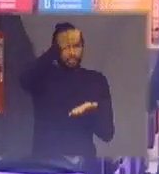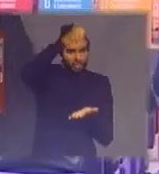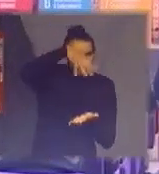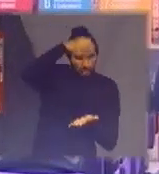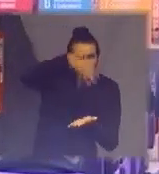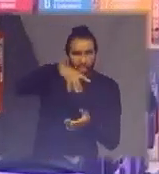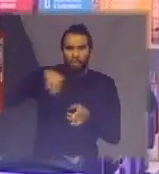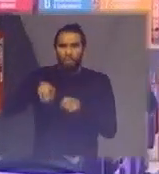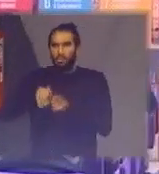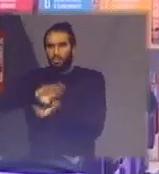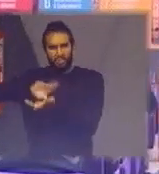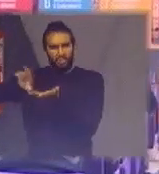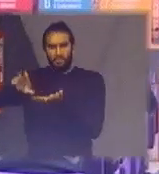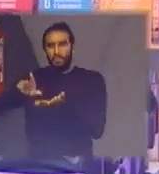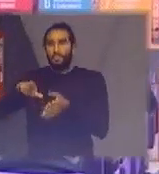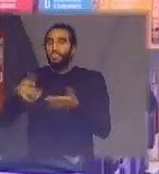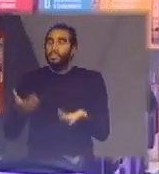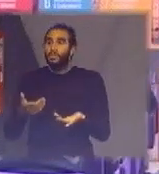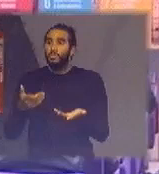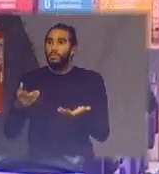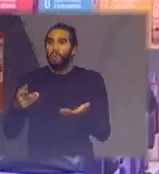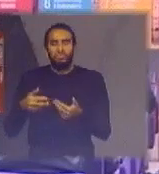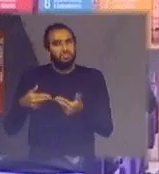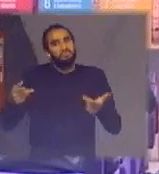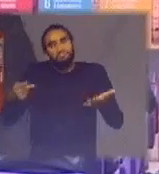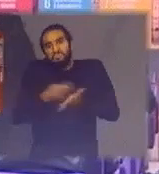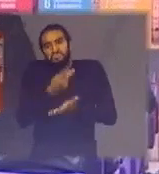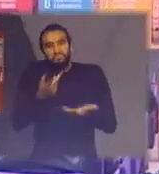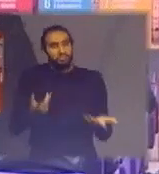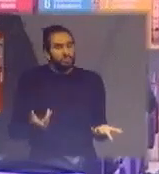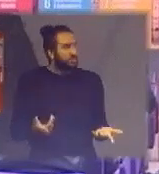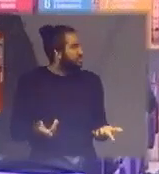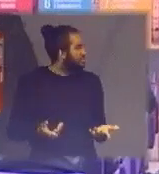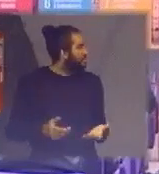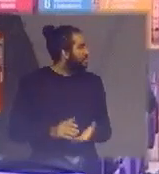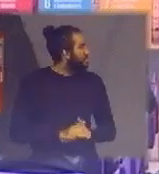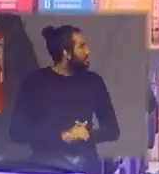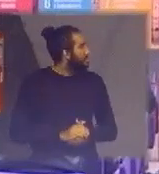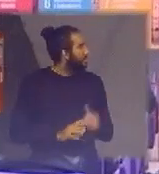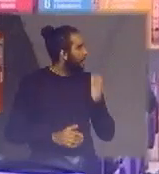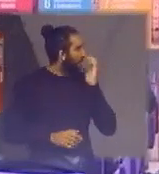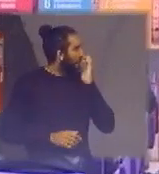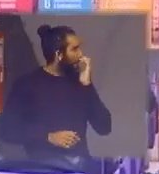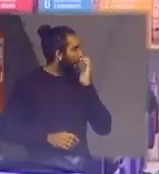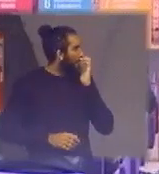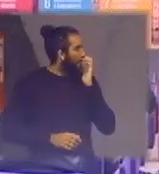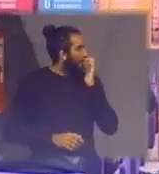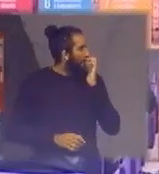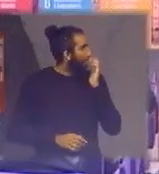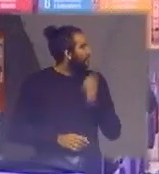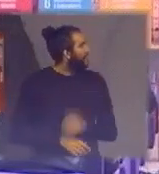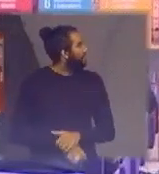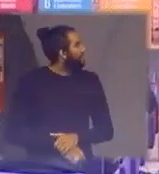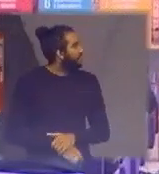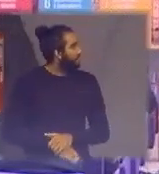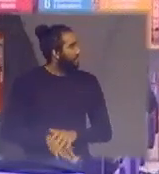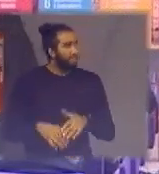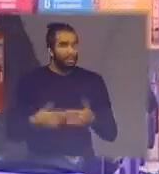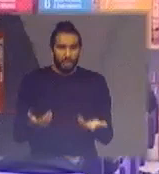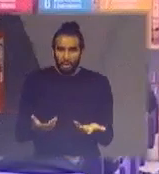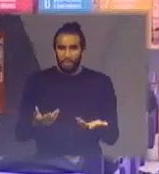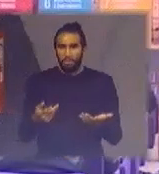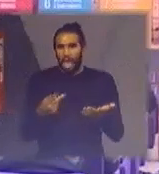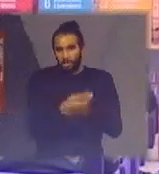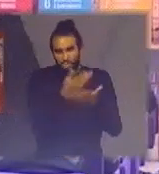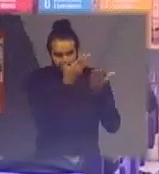e aí automaticamente a coisa acontece dessa forma opa está indo opa calma então está indo dessa